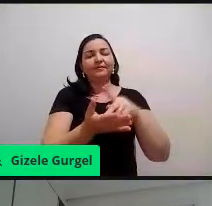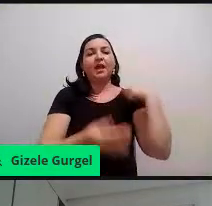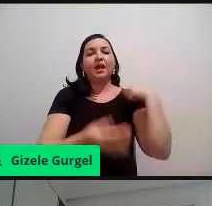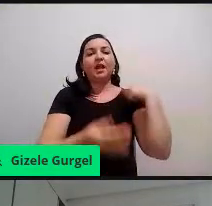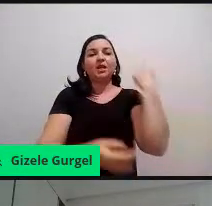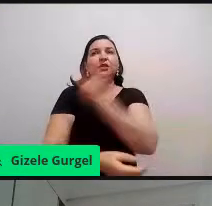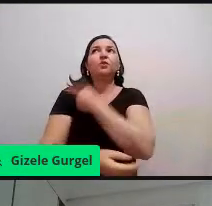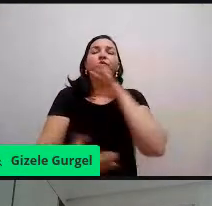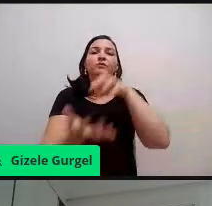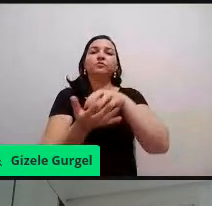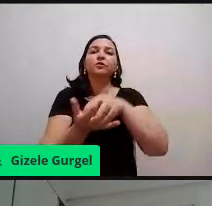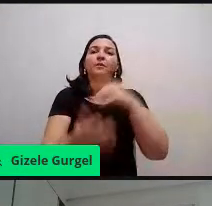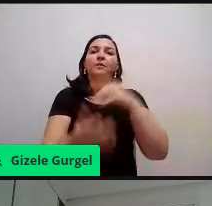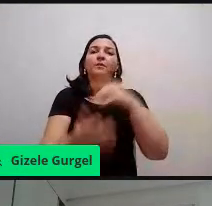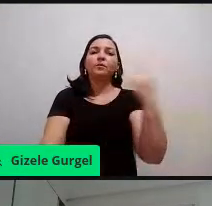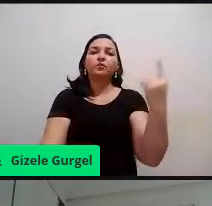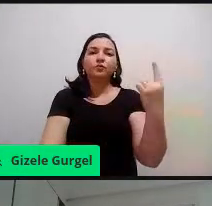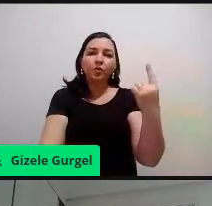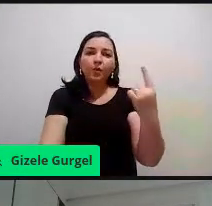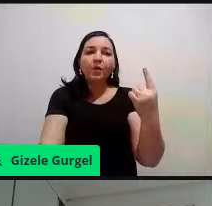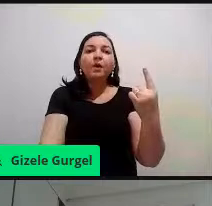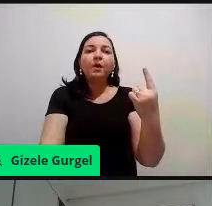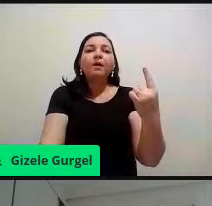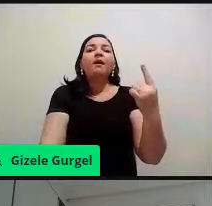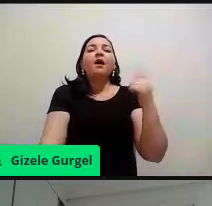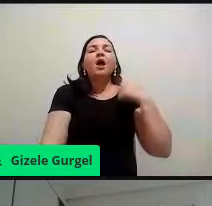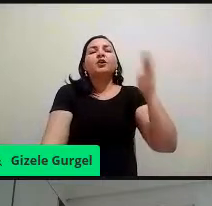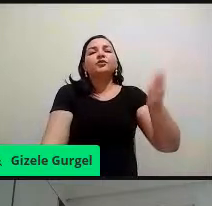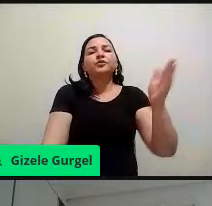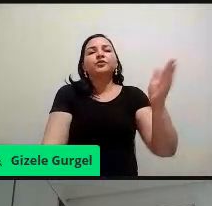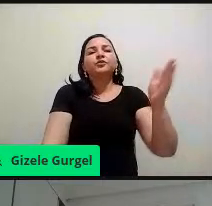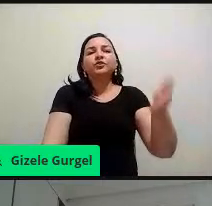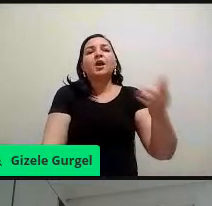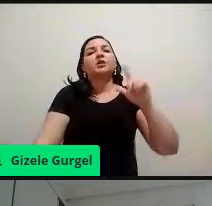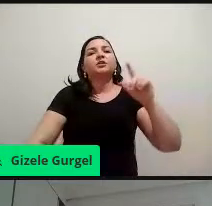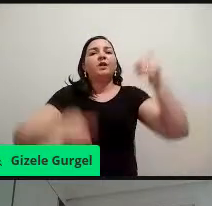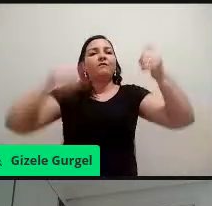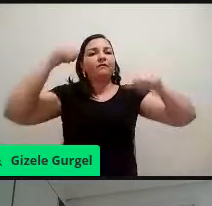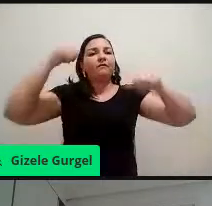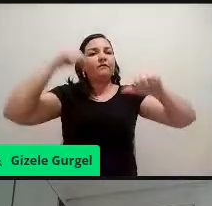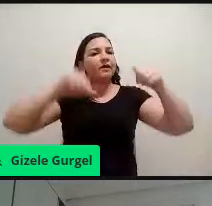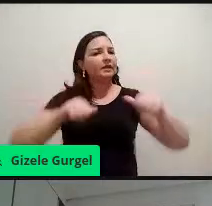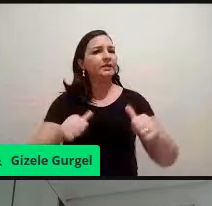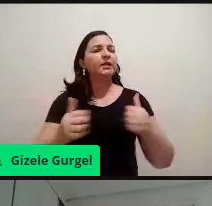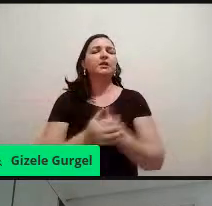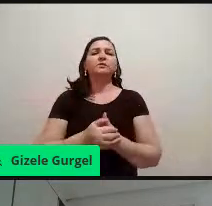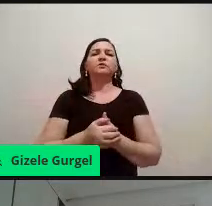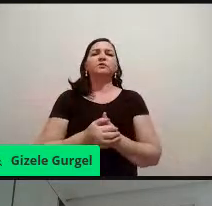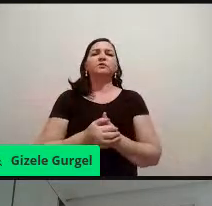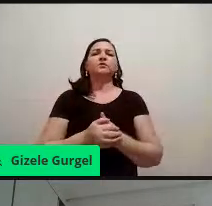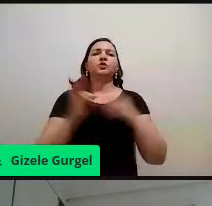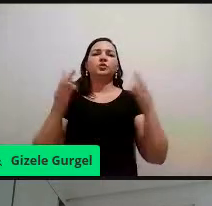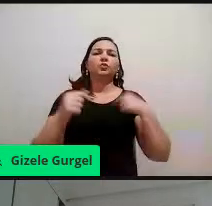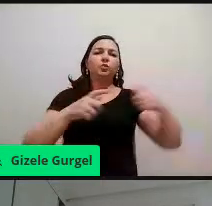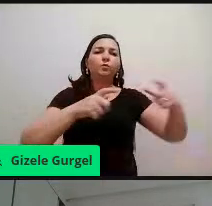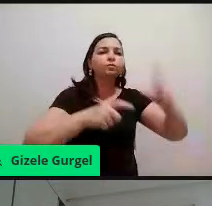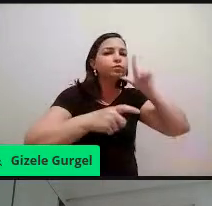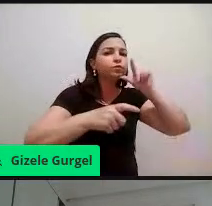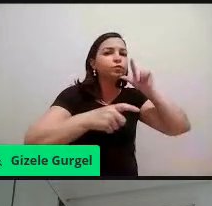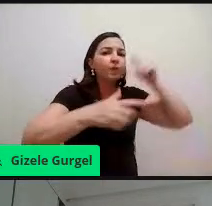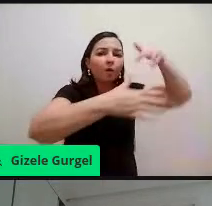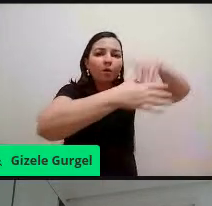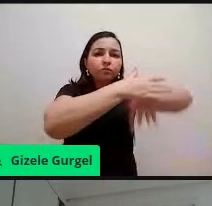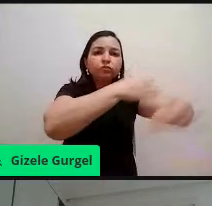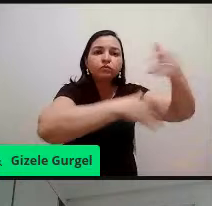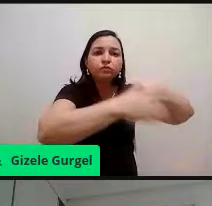1, a gente antes fez toda a avaliação dos bueiros, né, de água de chuva, e a gente